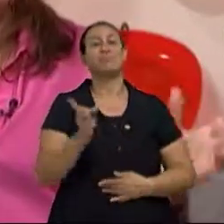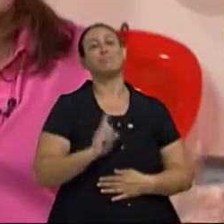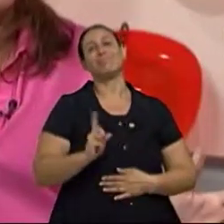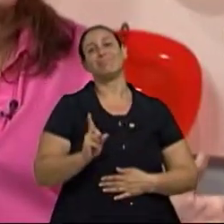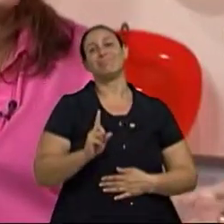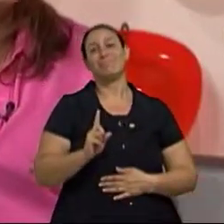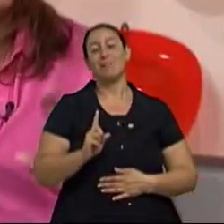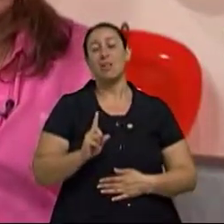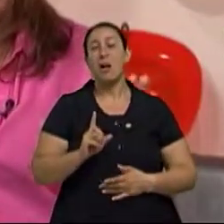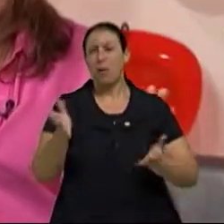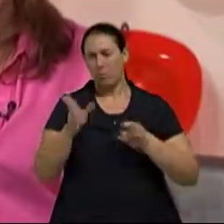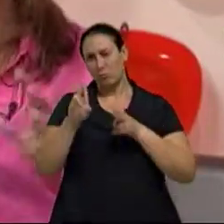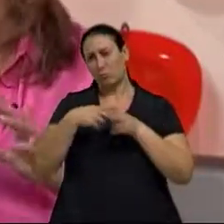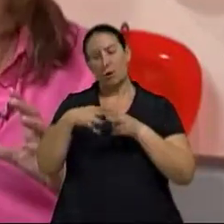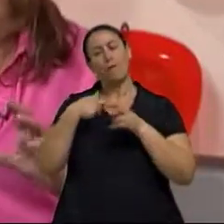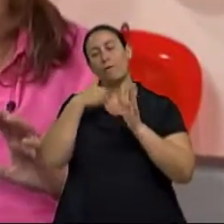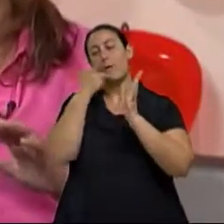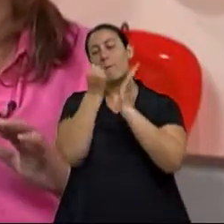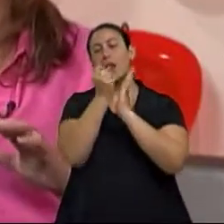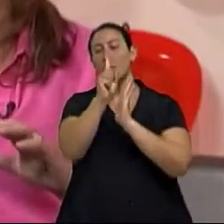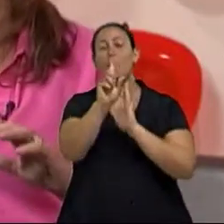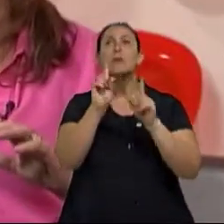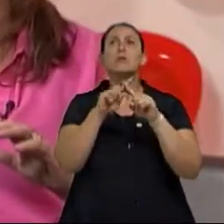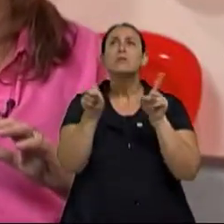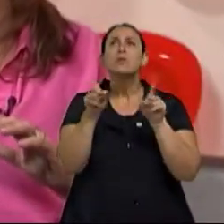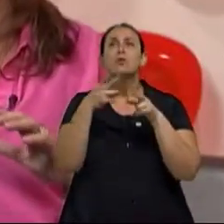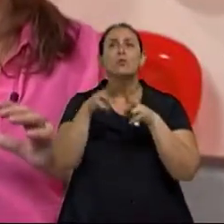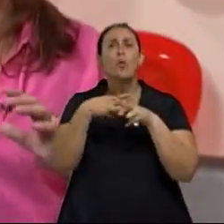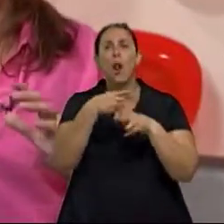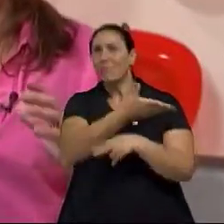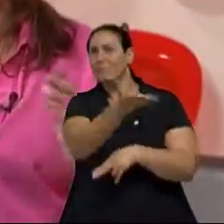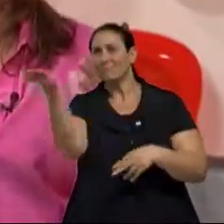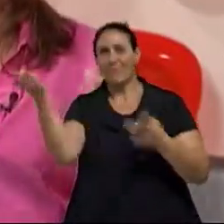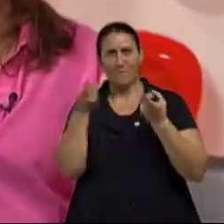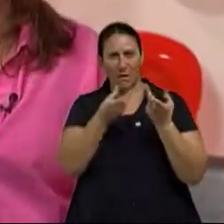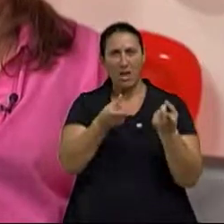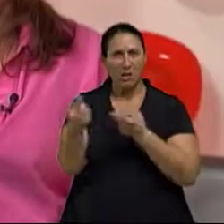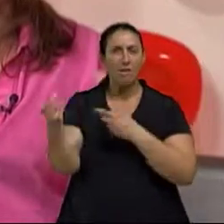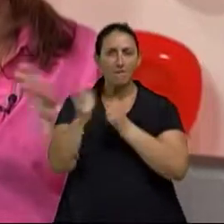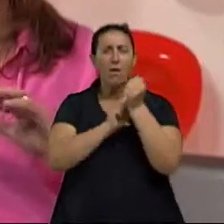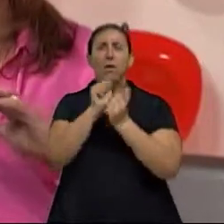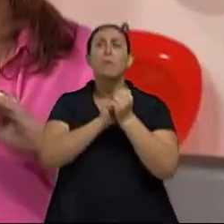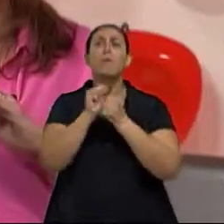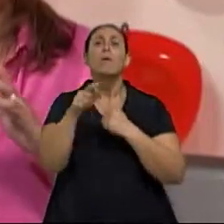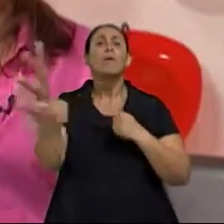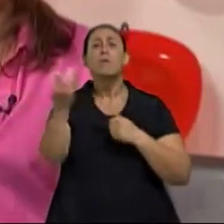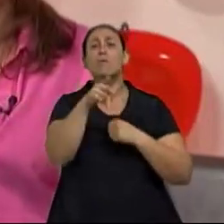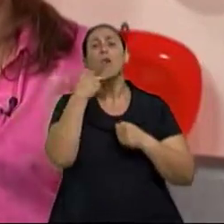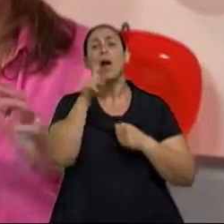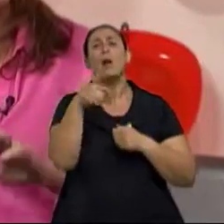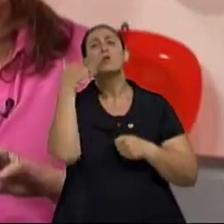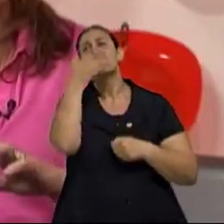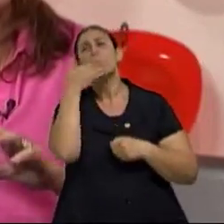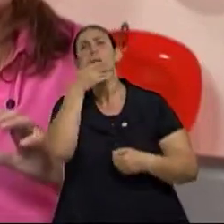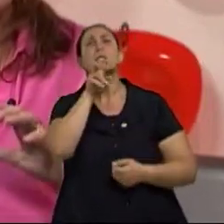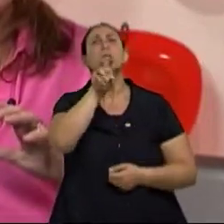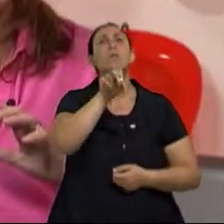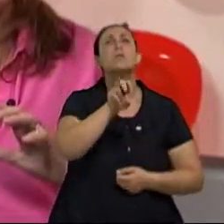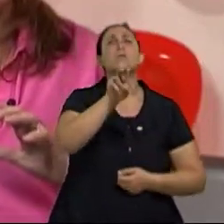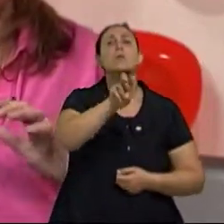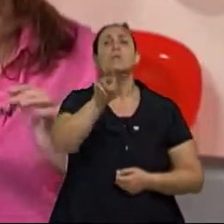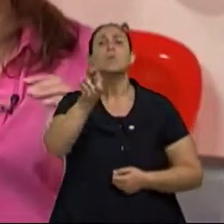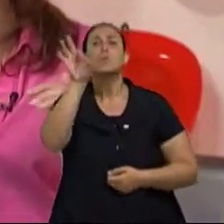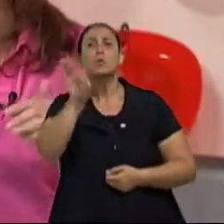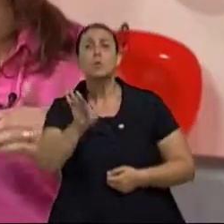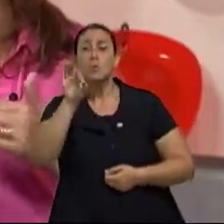comerciais, sem citar a marca, os chocolates comerciais, o teor de açúcar a deles gira em torno de 50% 55% de